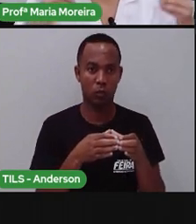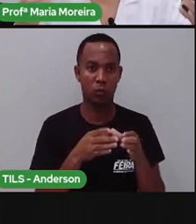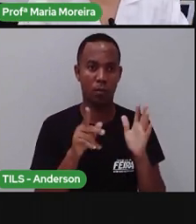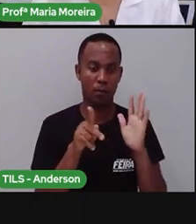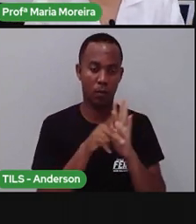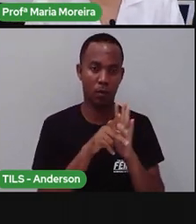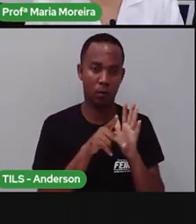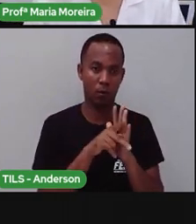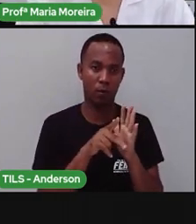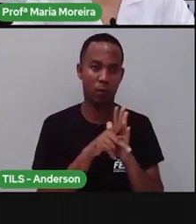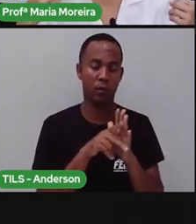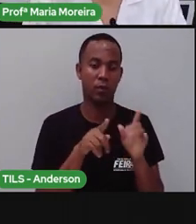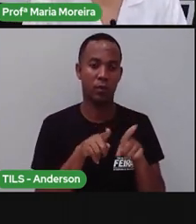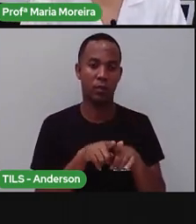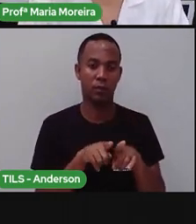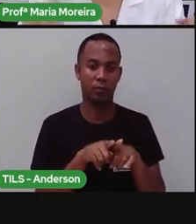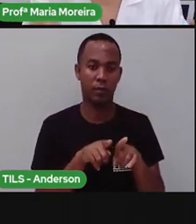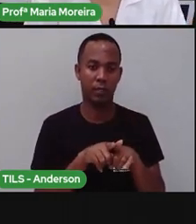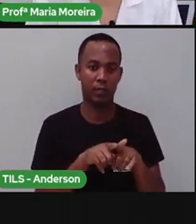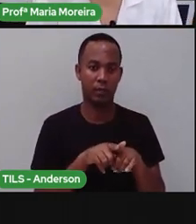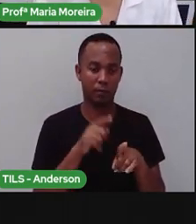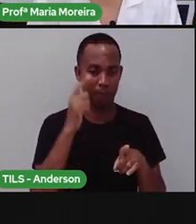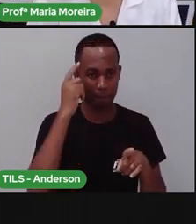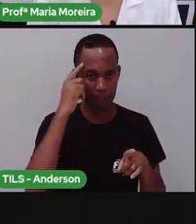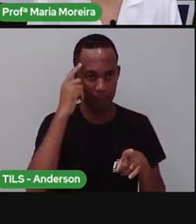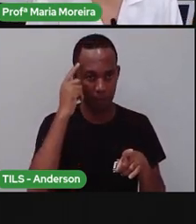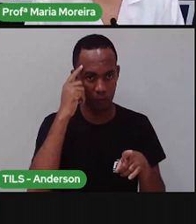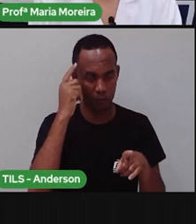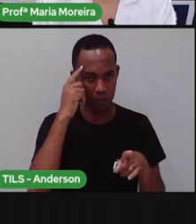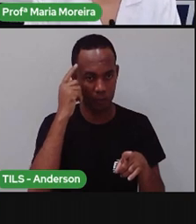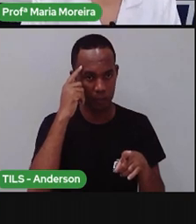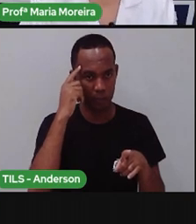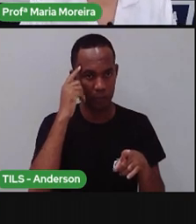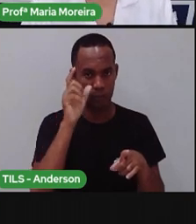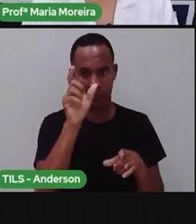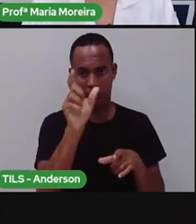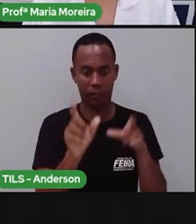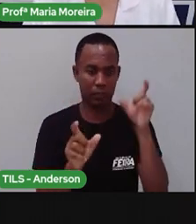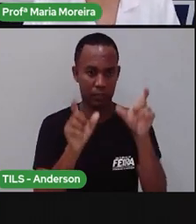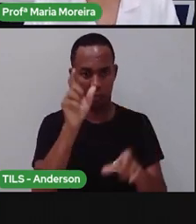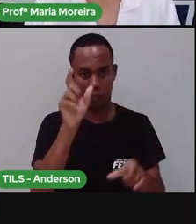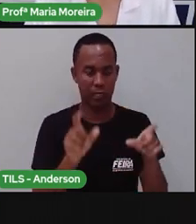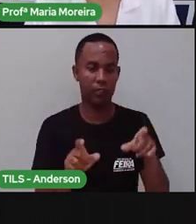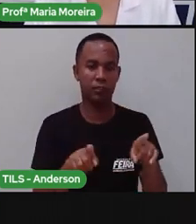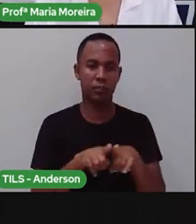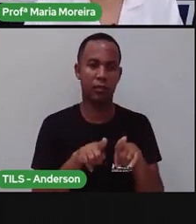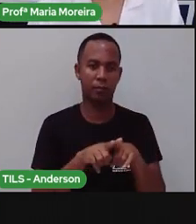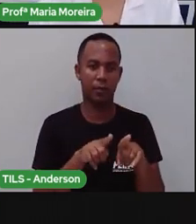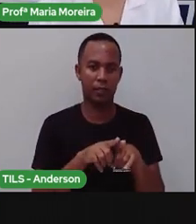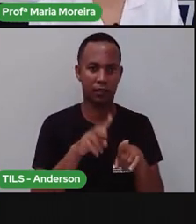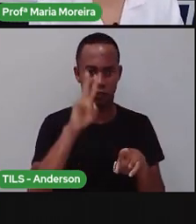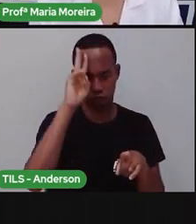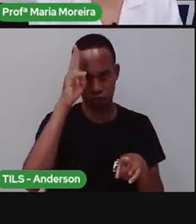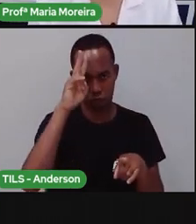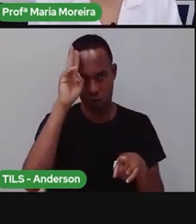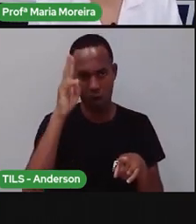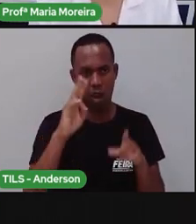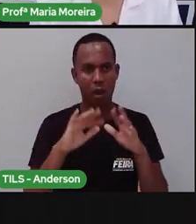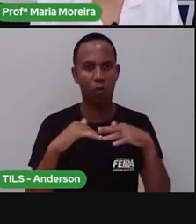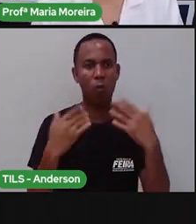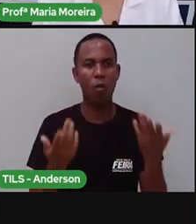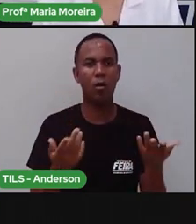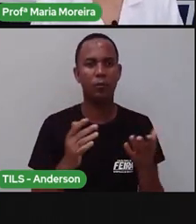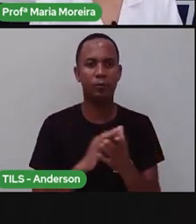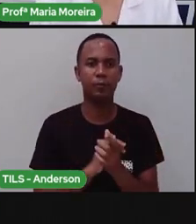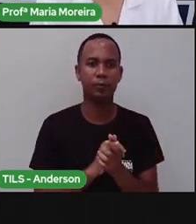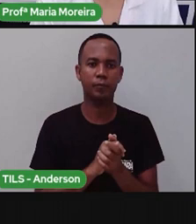coisas que marcam a gente, marcam a nossa memória, marcam a nossa identidade e marcam a nossa história. Vamos ver aqui quais são essas danazinhas.